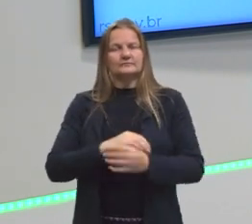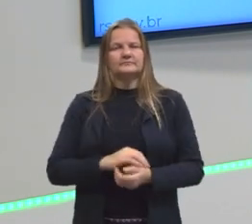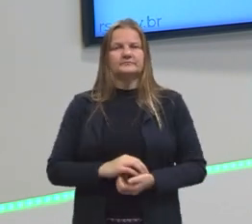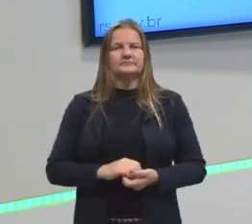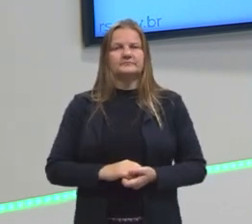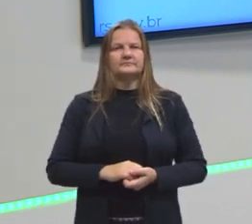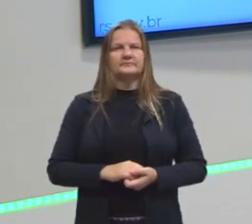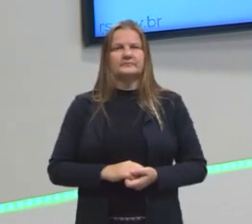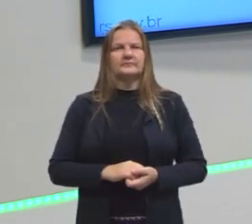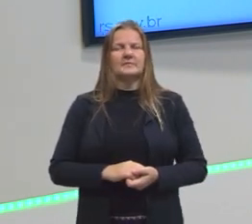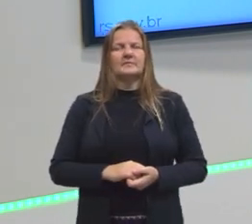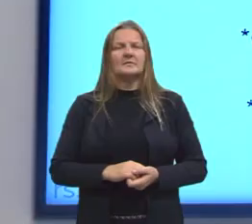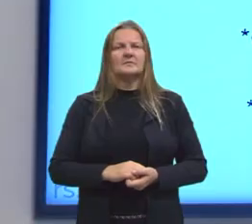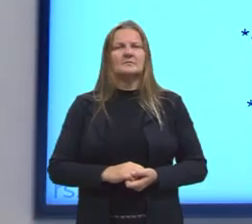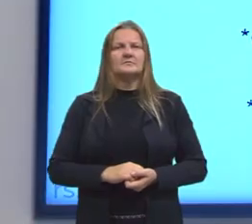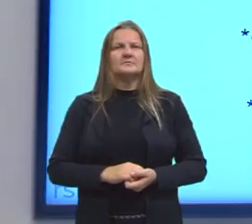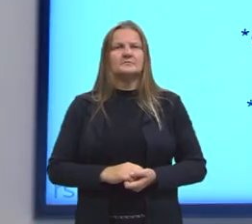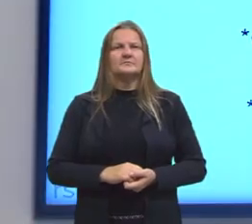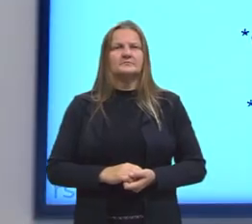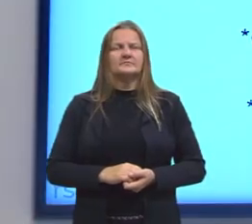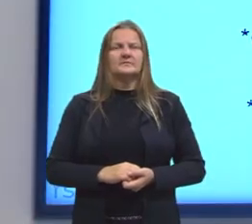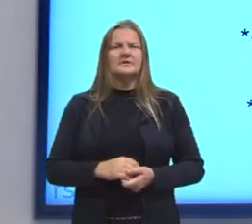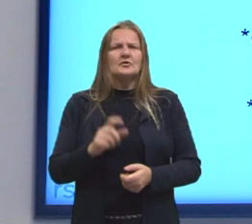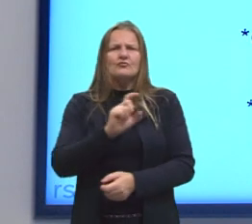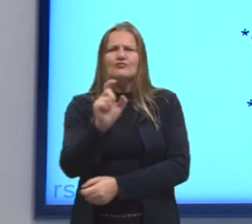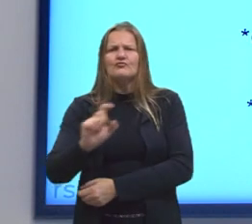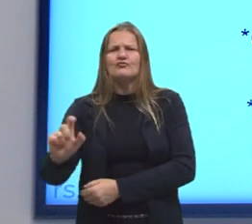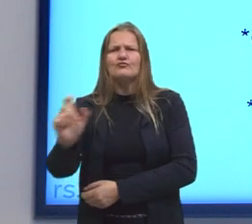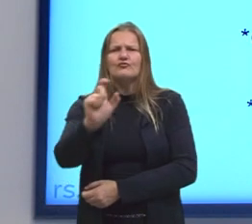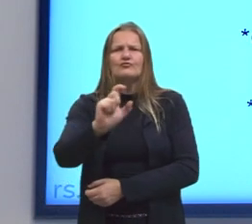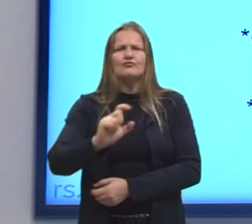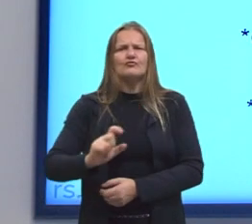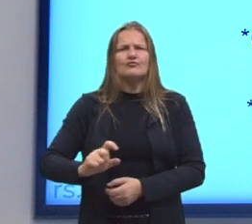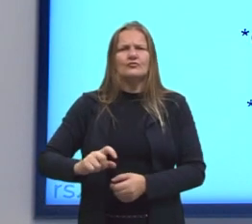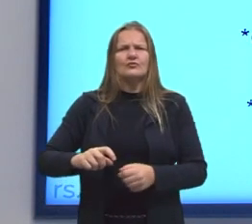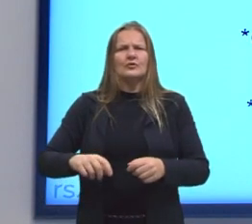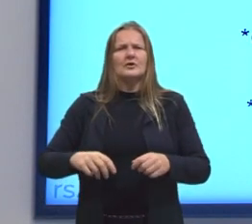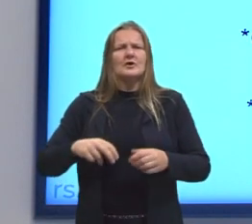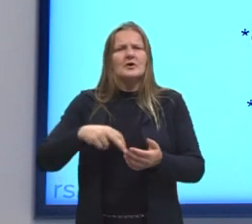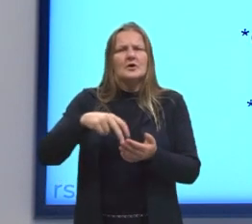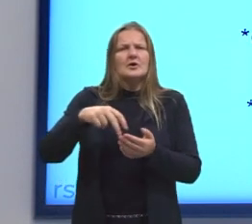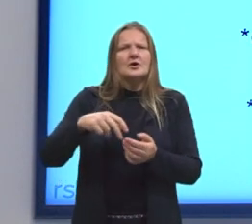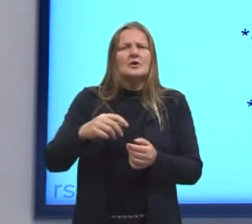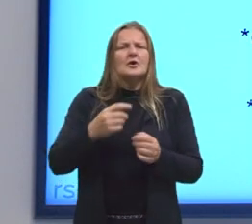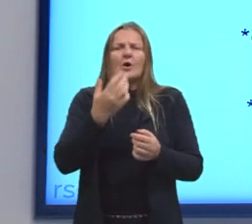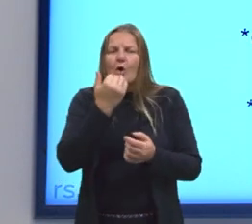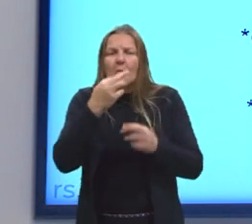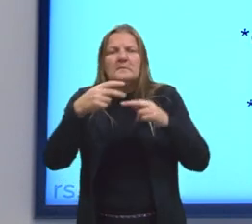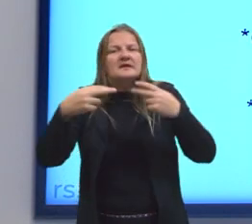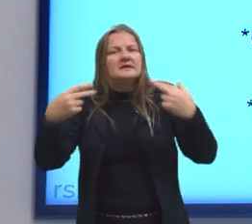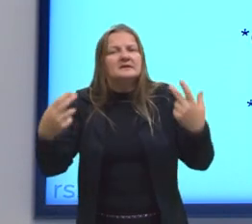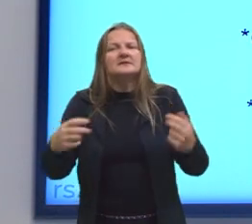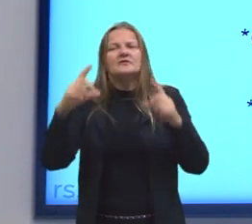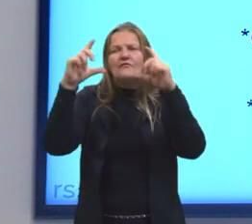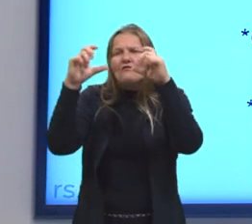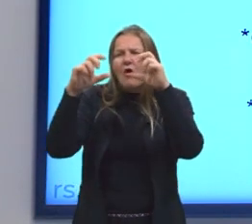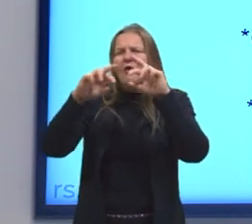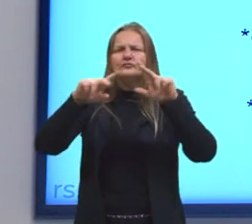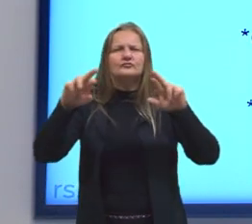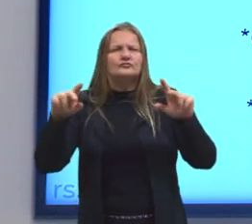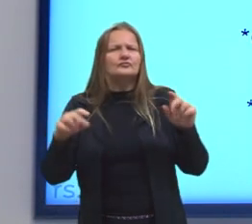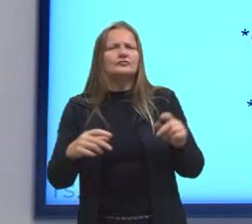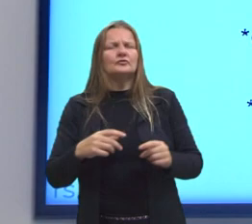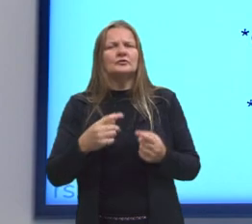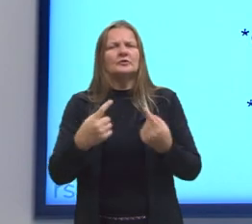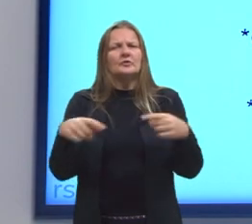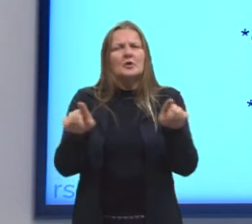têm outras e conhecem outras. Grafite, hip-hop, através da gastronomia, através da fotografia, através